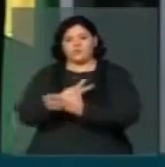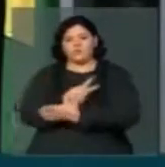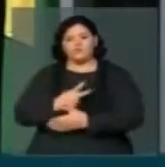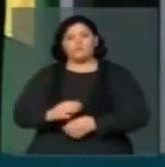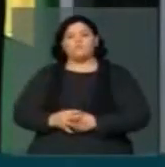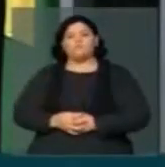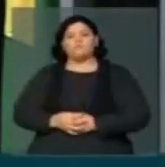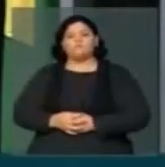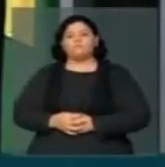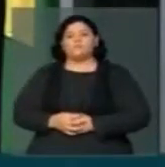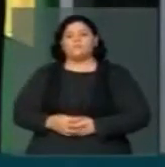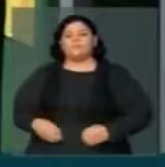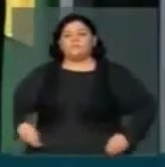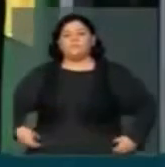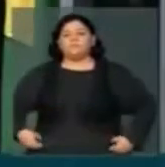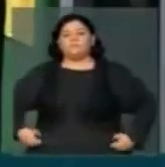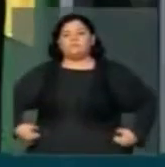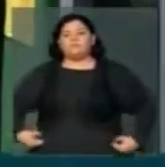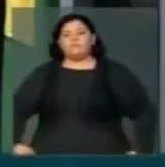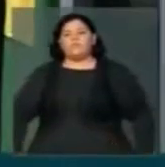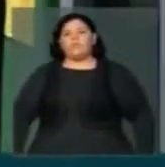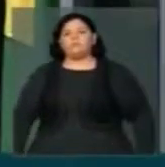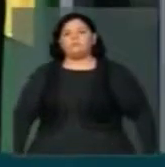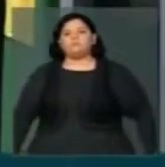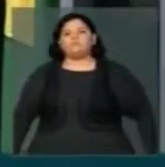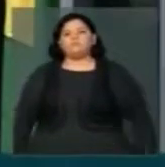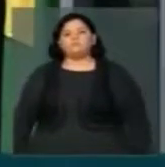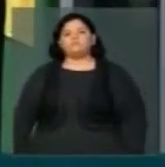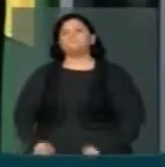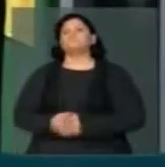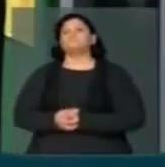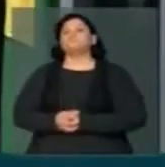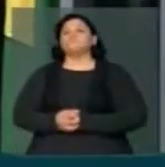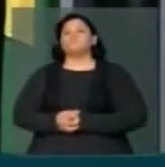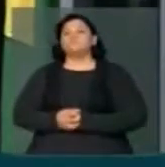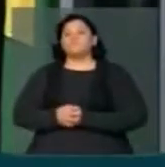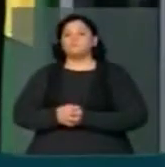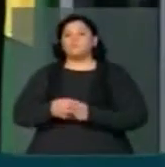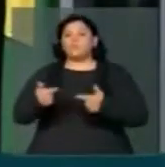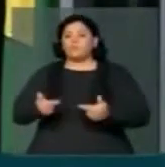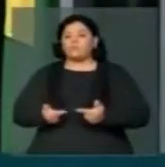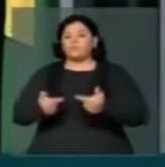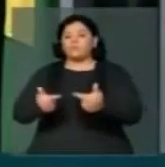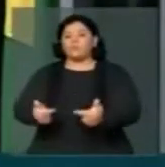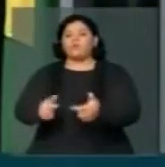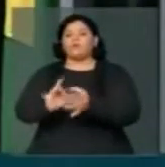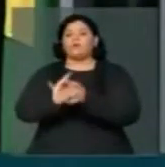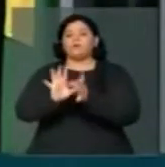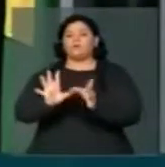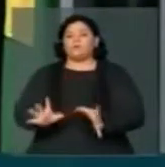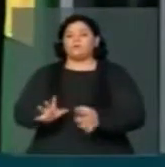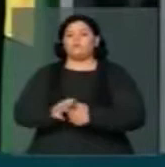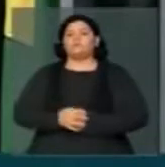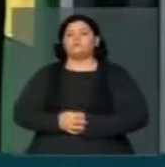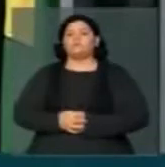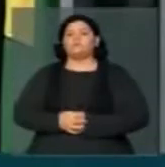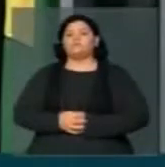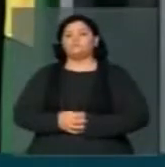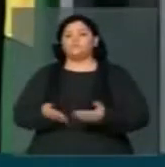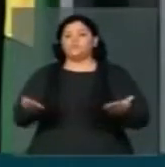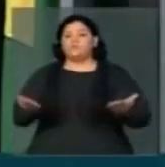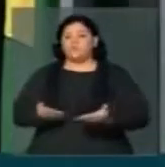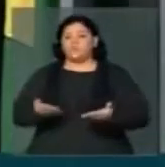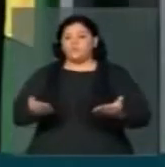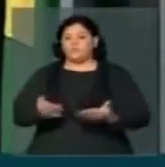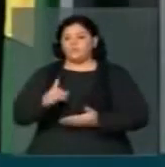as forças foram lutar pelas liberdades que desfrutamos hoje.